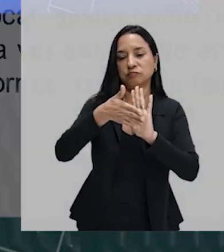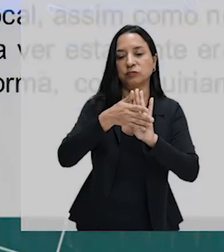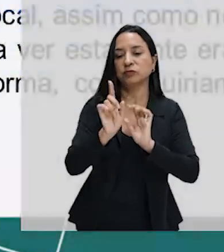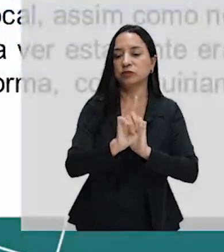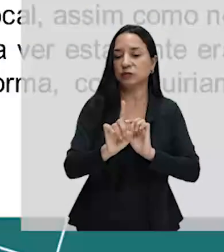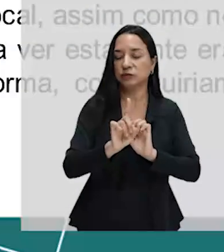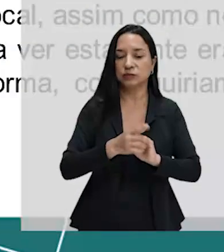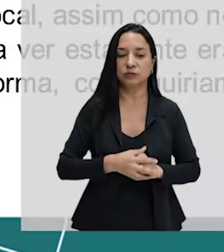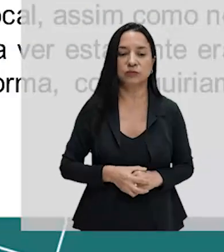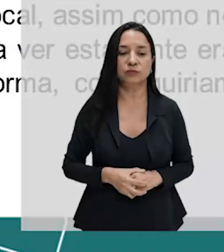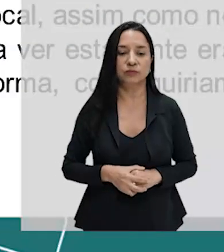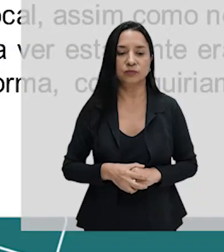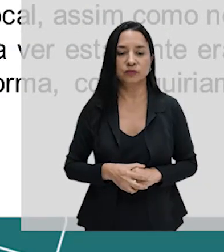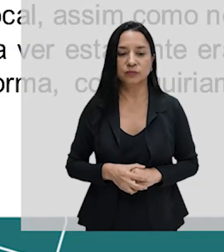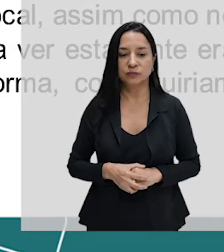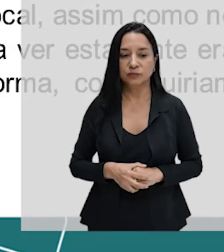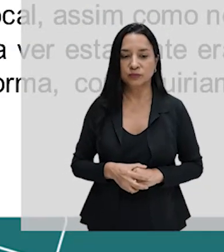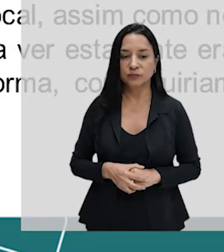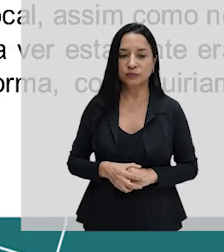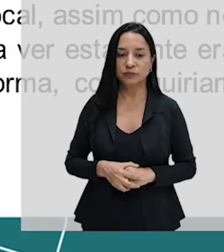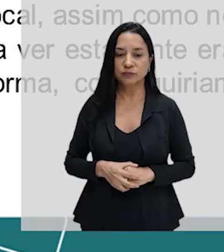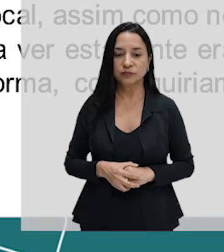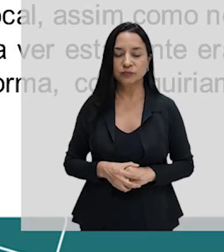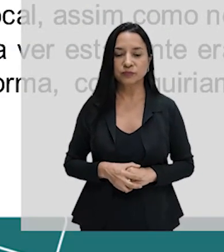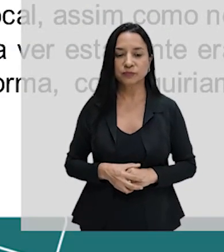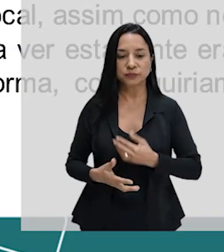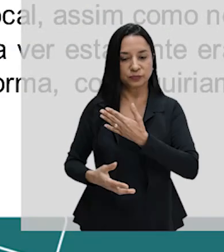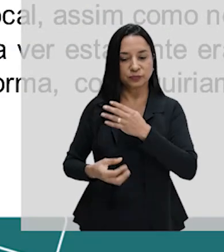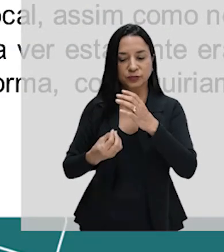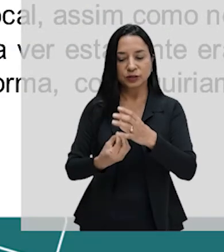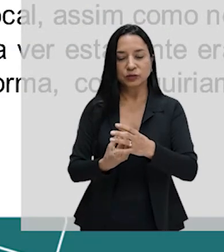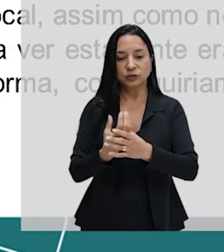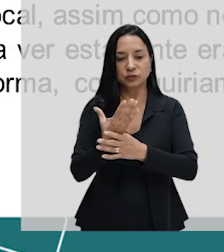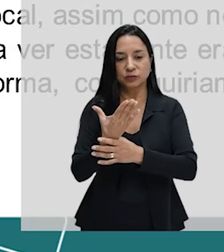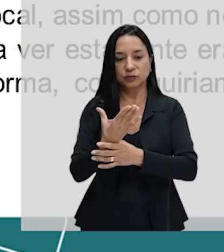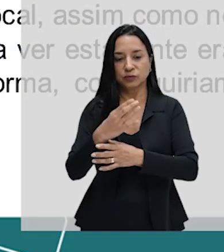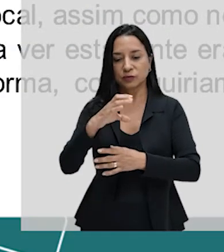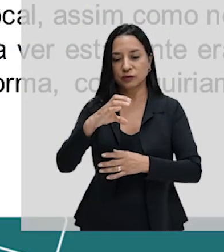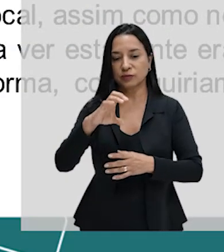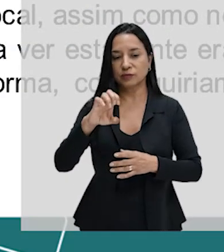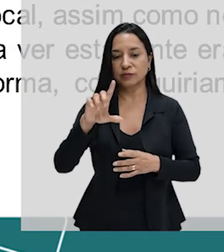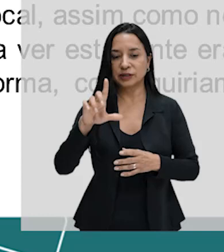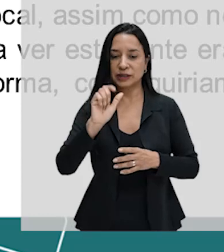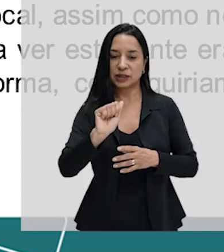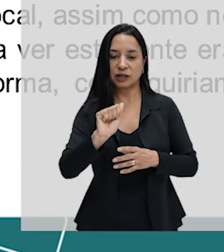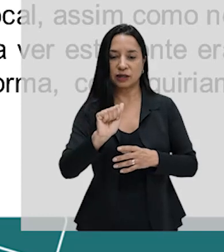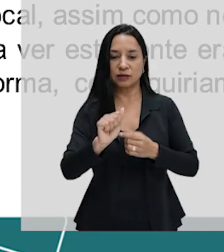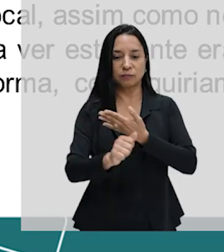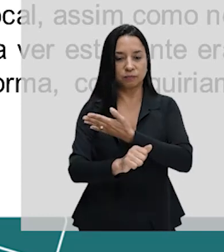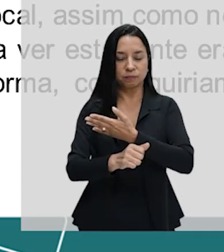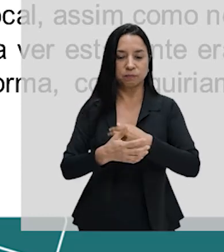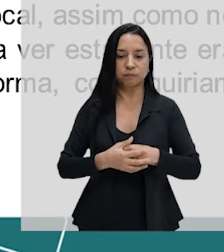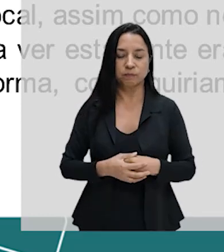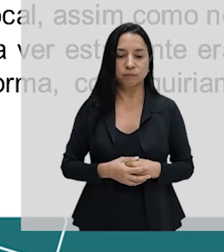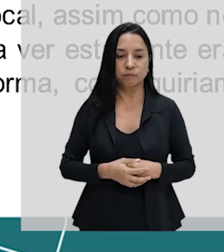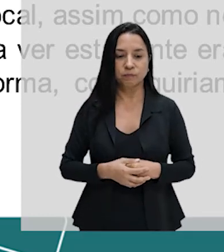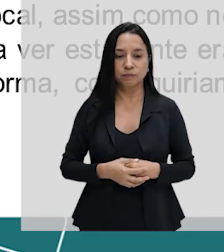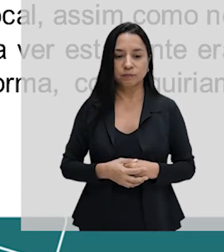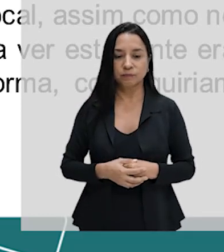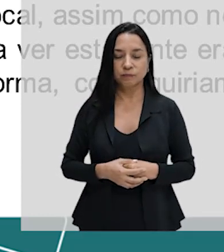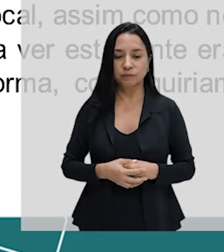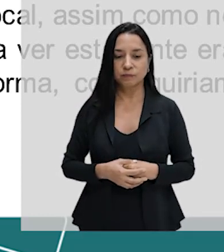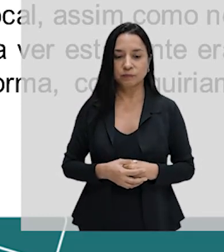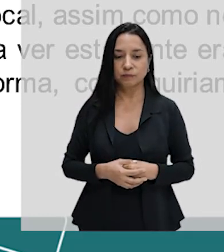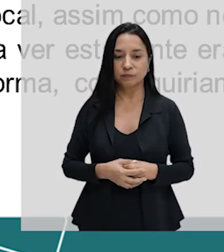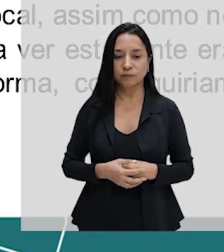Fonte de Célia, Fuente de Célia. Então, em Célia, que é uma província, tá? Na província, que é uma cidade que fica